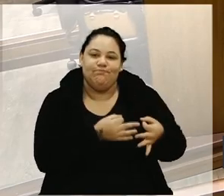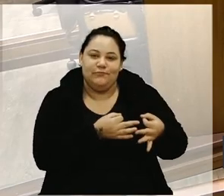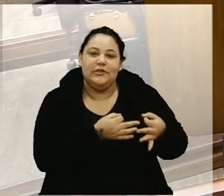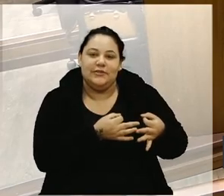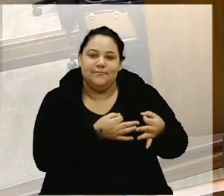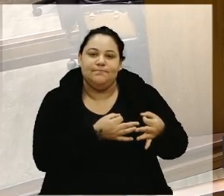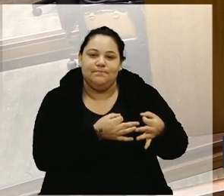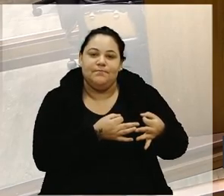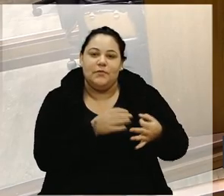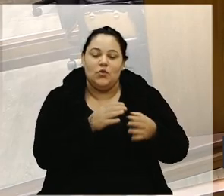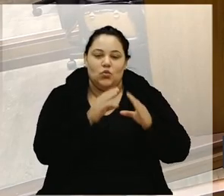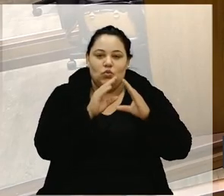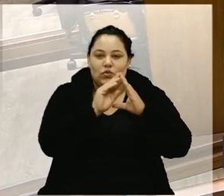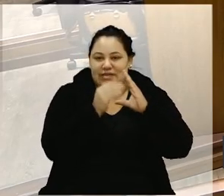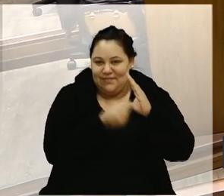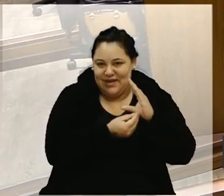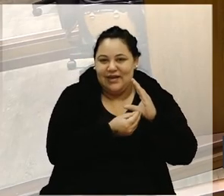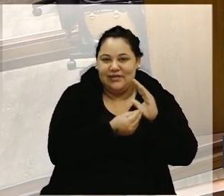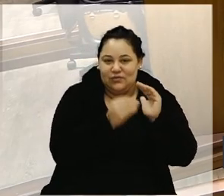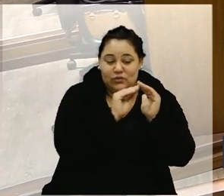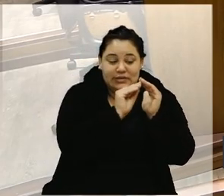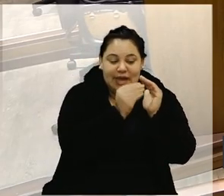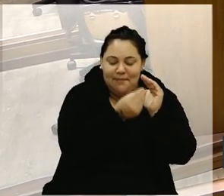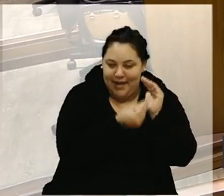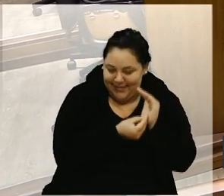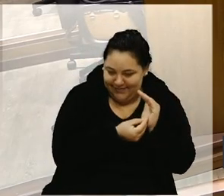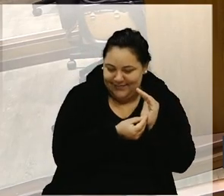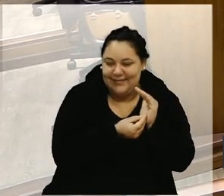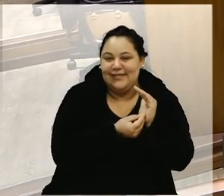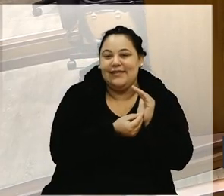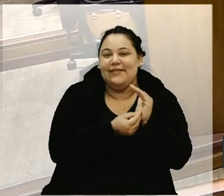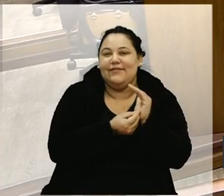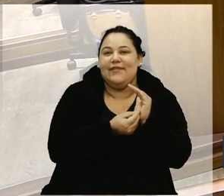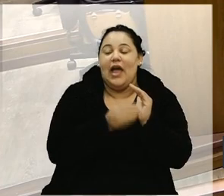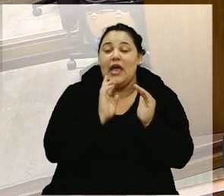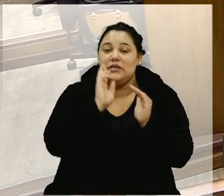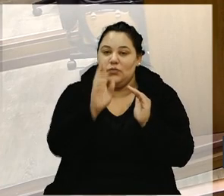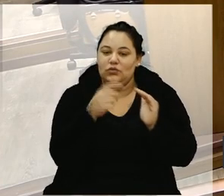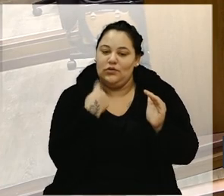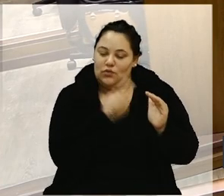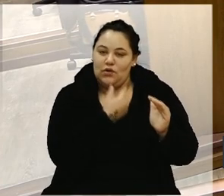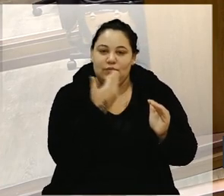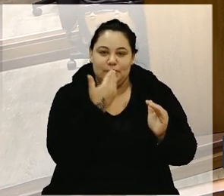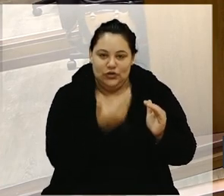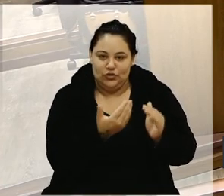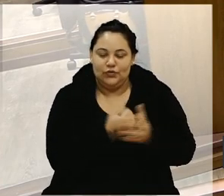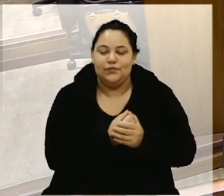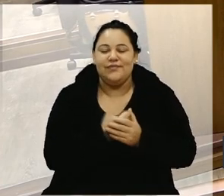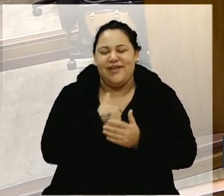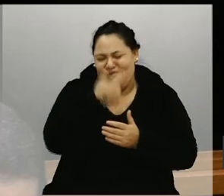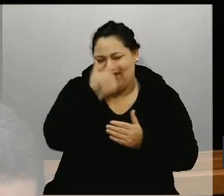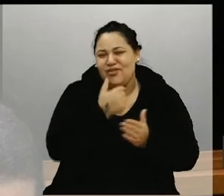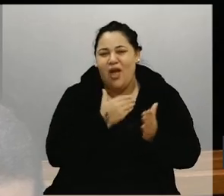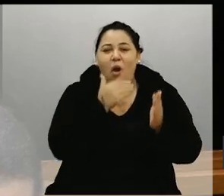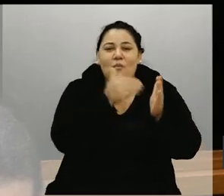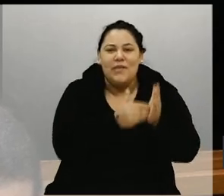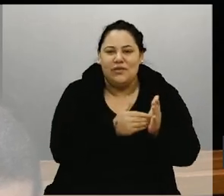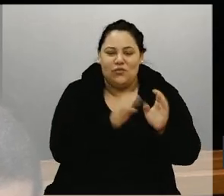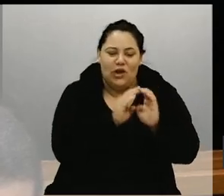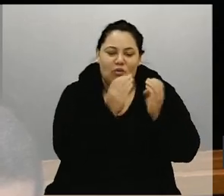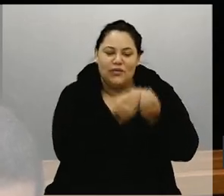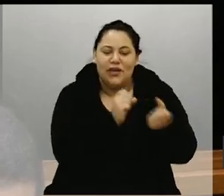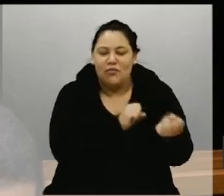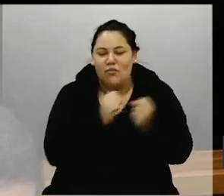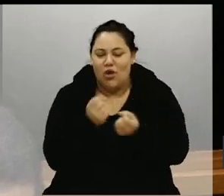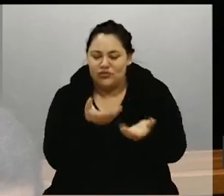vai corresponder ao nosso pedido e acho que é o mínimo que essas comunidades podem